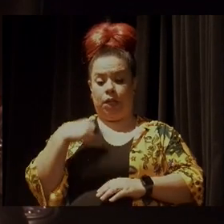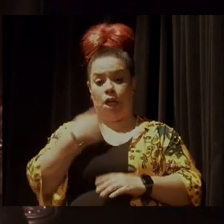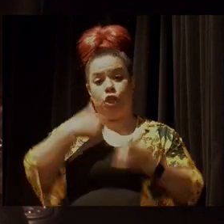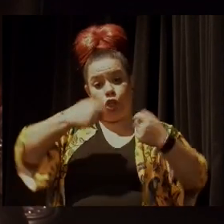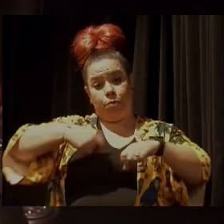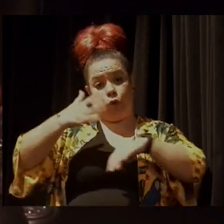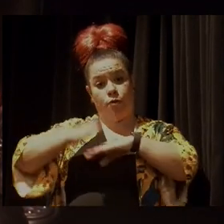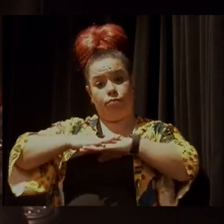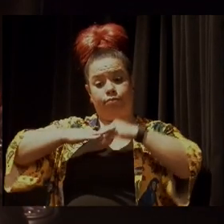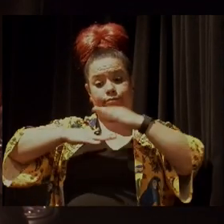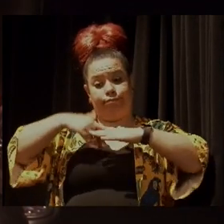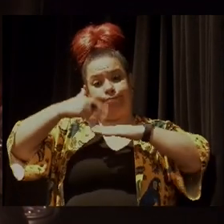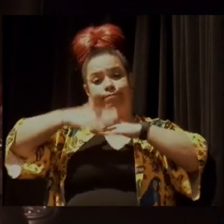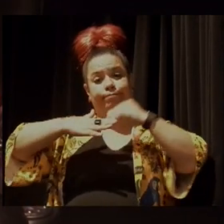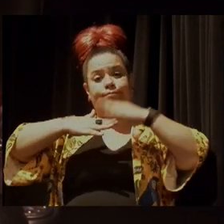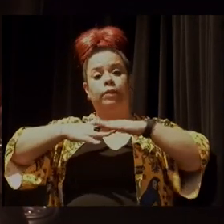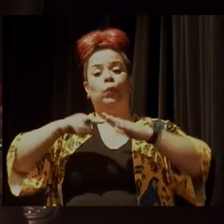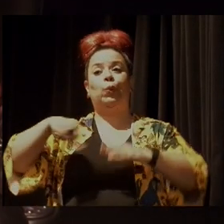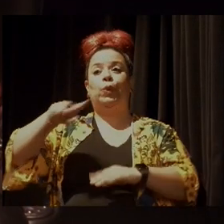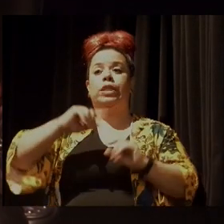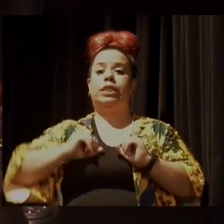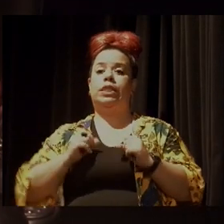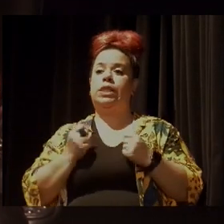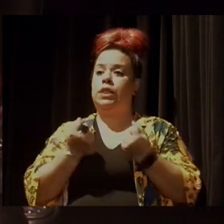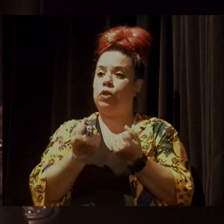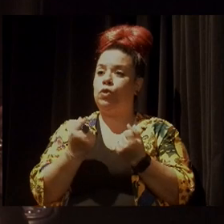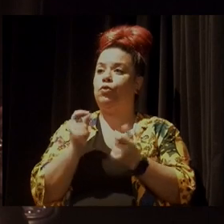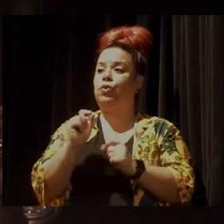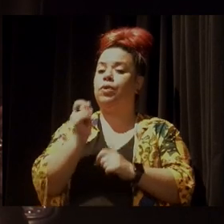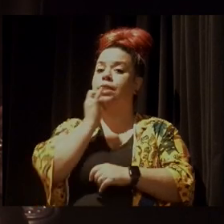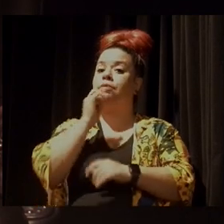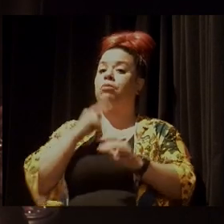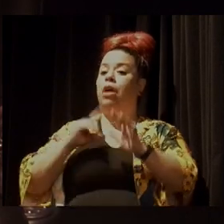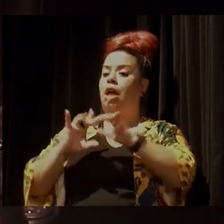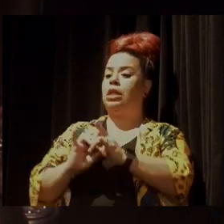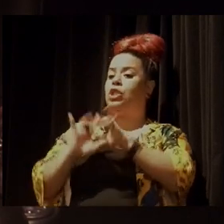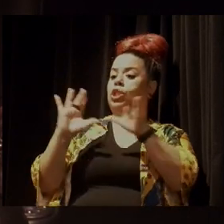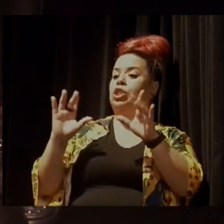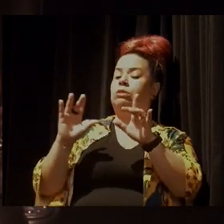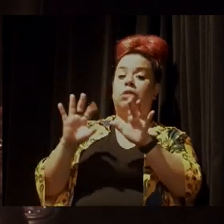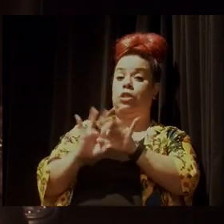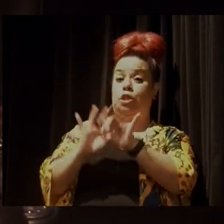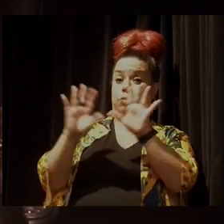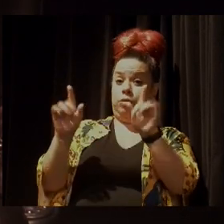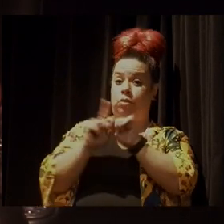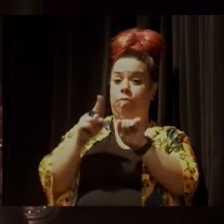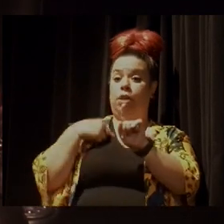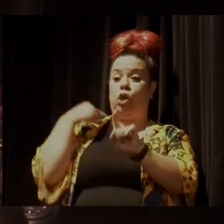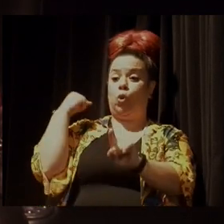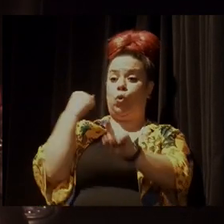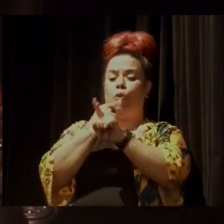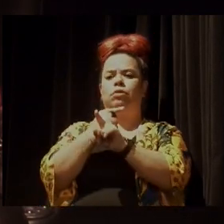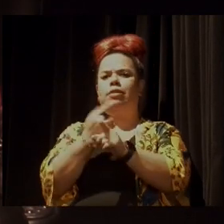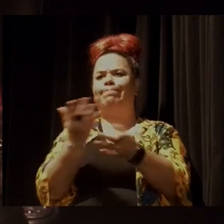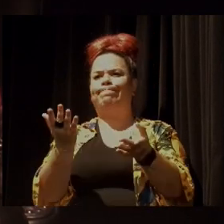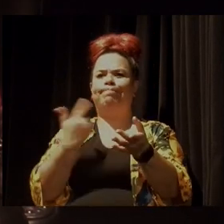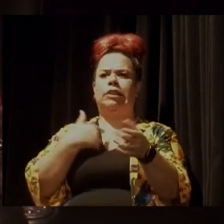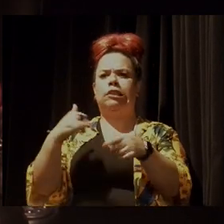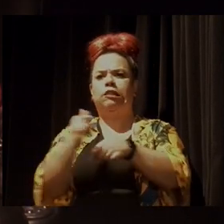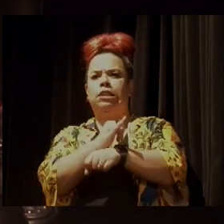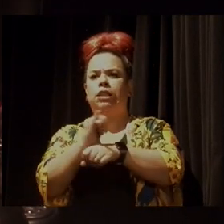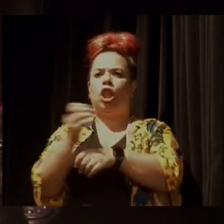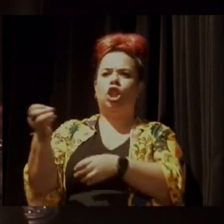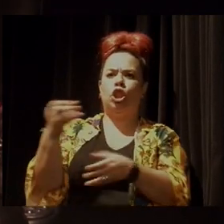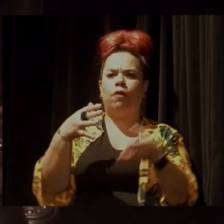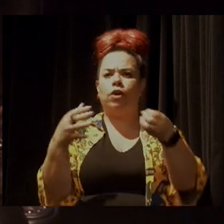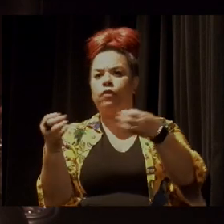E acho que esse esforço, quer dizer, essa disponibilidade de encontrar soluções novas, é uma